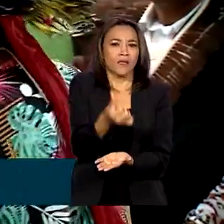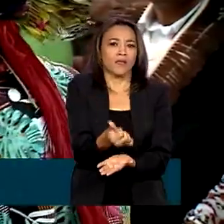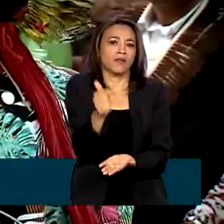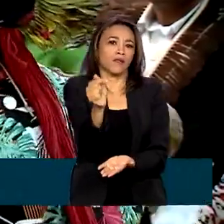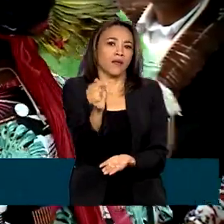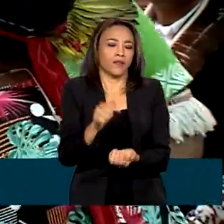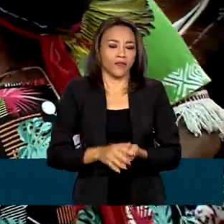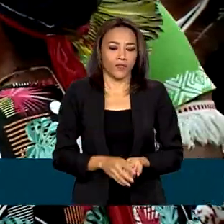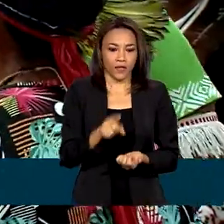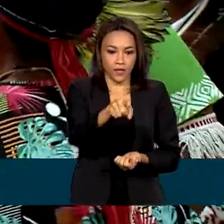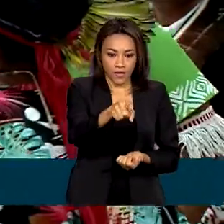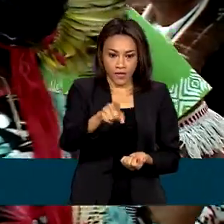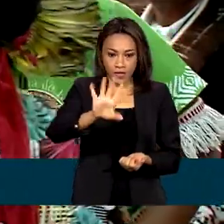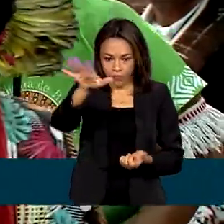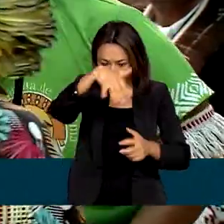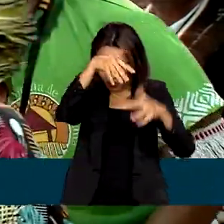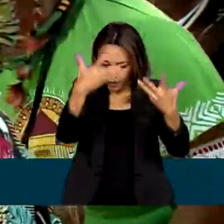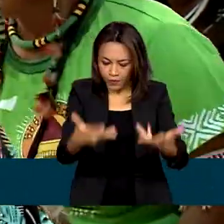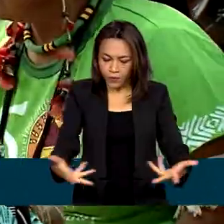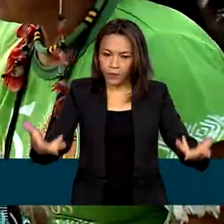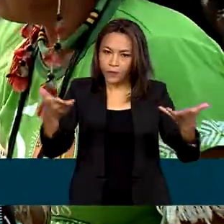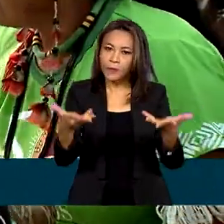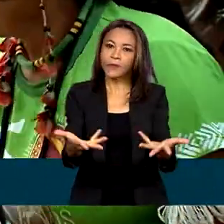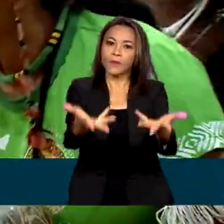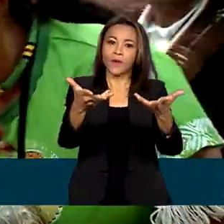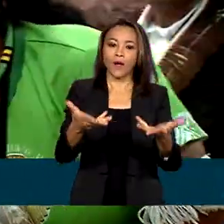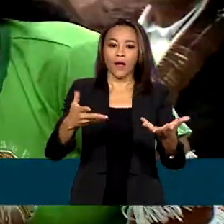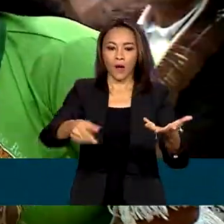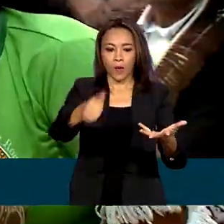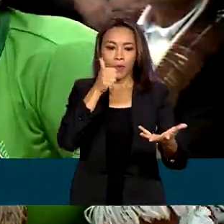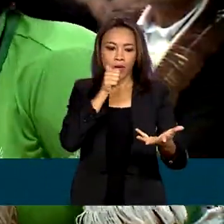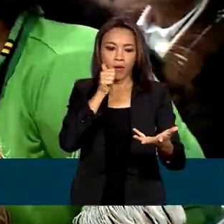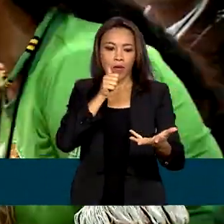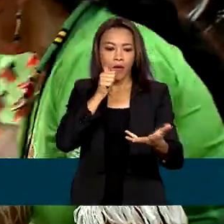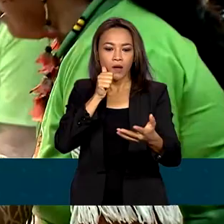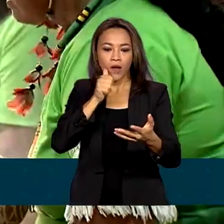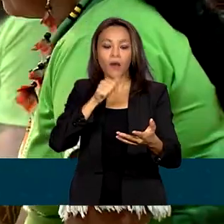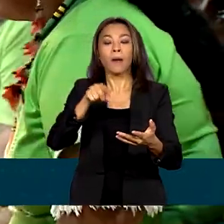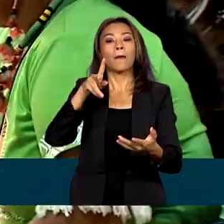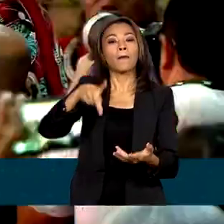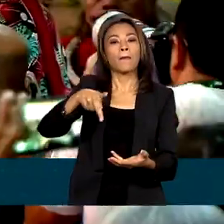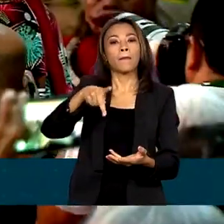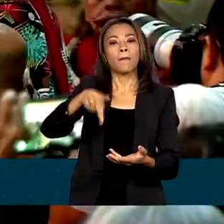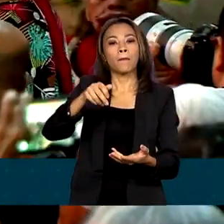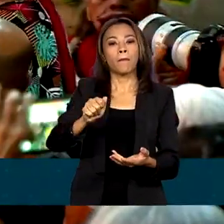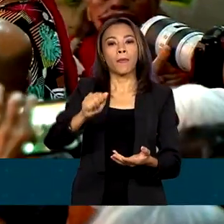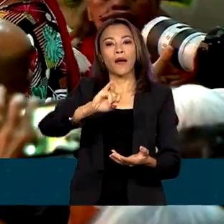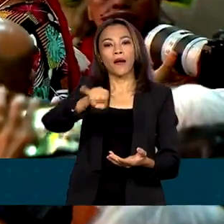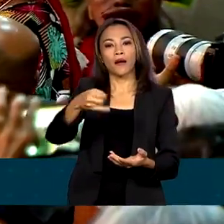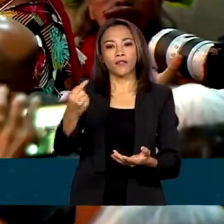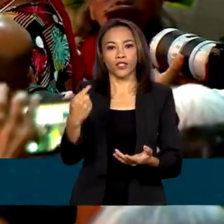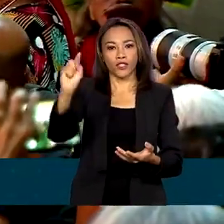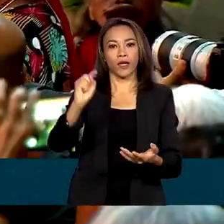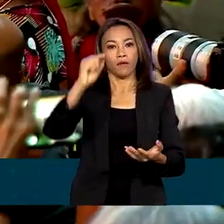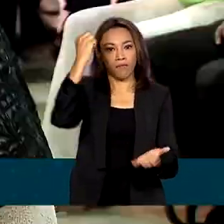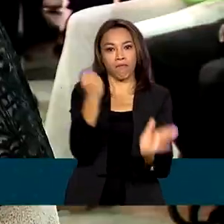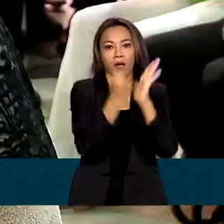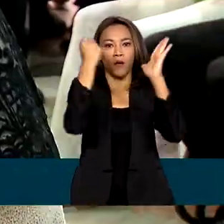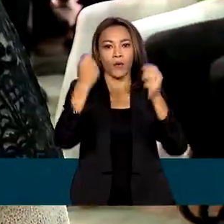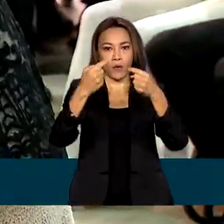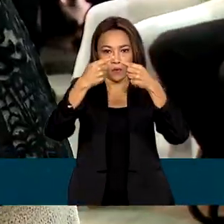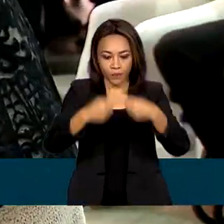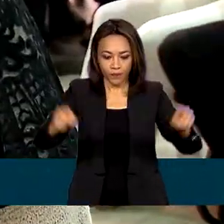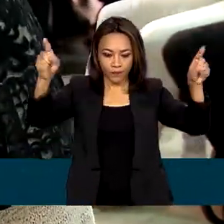O ritual de defumação conduzido pela Pajé Mariana Macuxi marcou o início da cerimônia em Brasília.